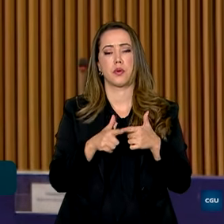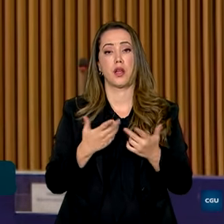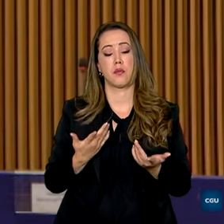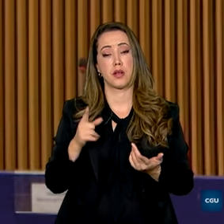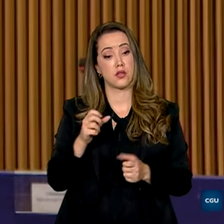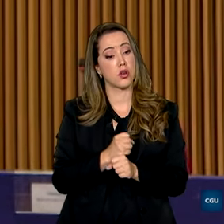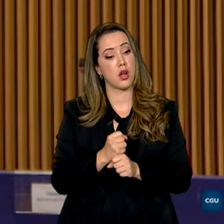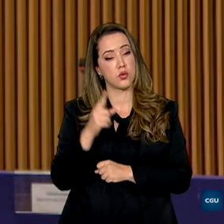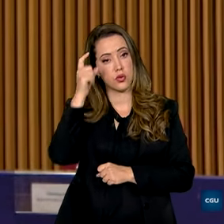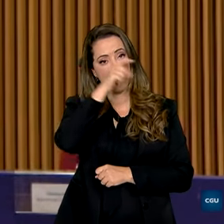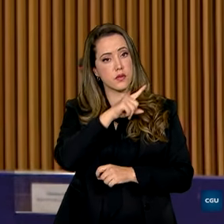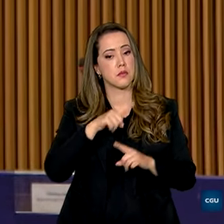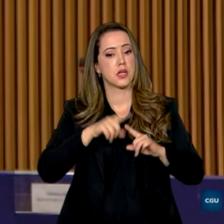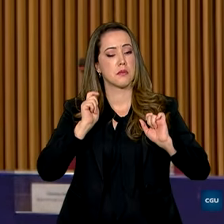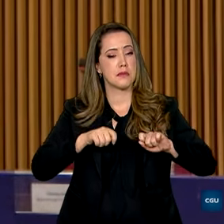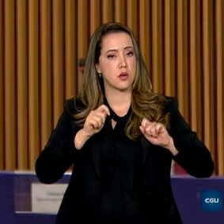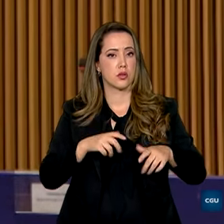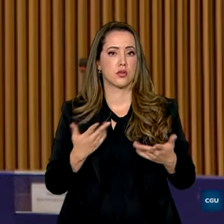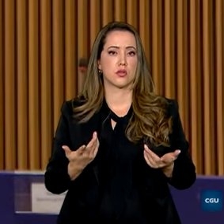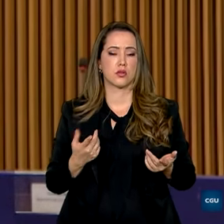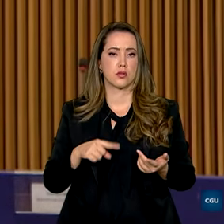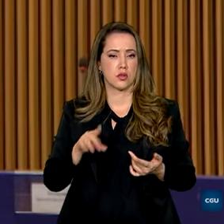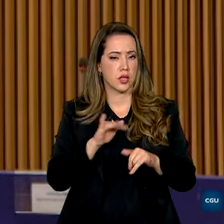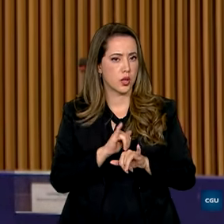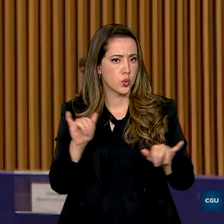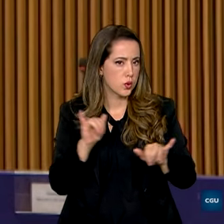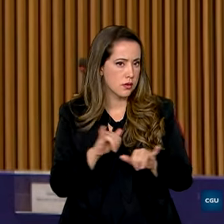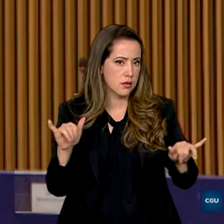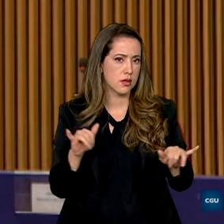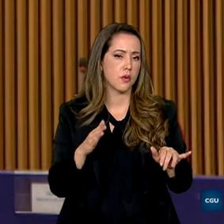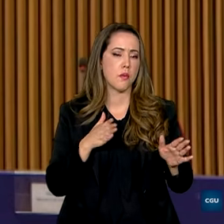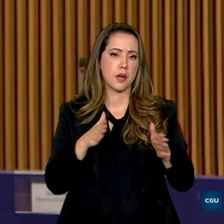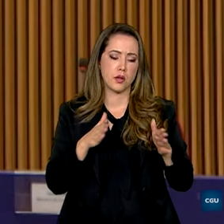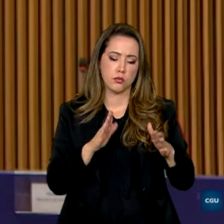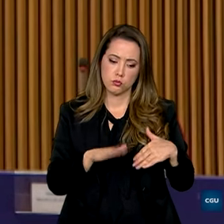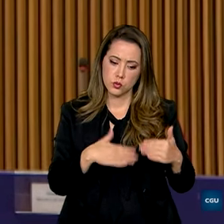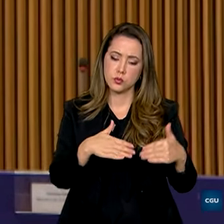Vai ser um ano difícil, mas pode ser um ano que anuncie um ciclo de prosperidade para o Brasil. Obrigado. Obrigado. Obrigado.